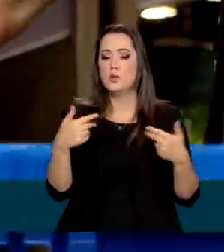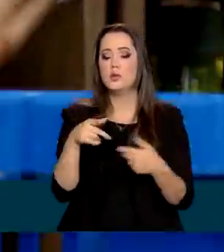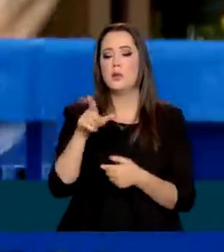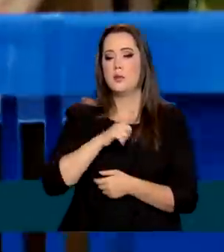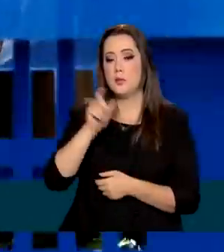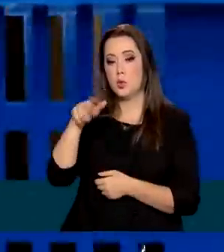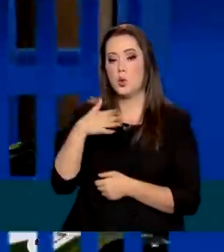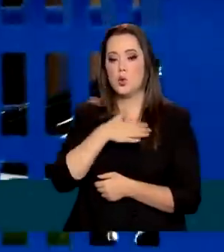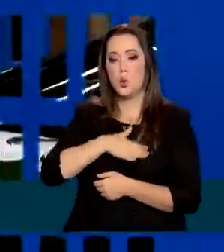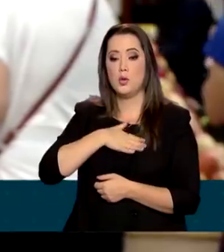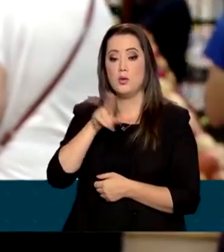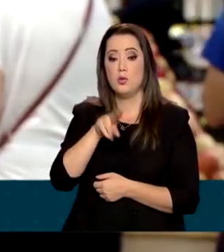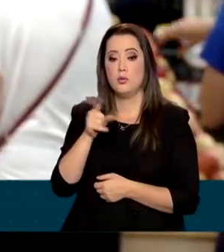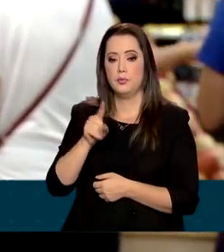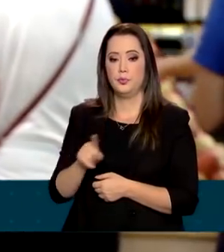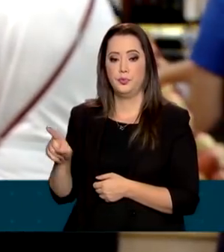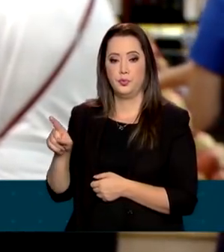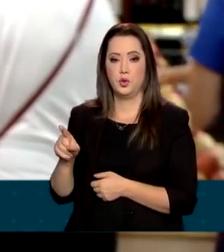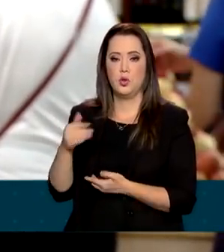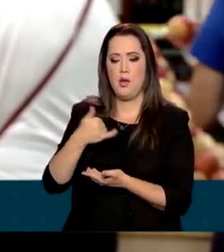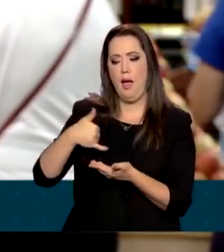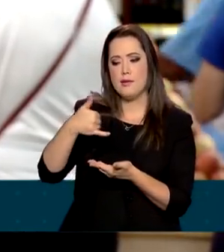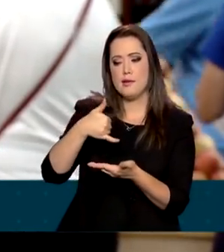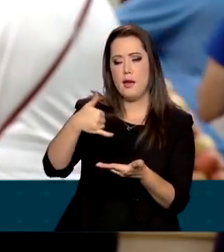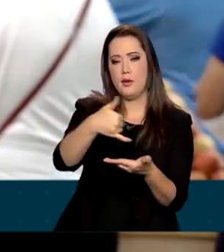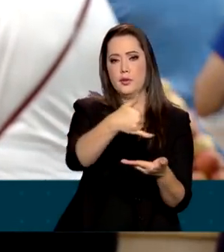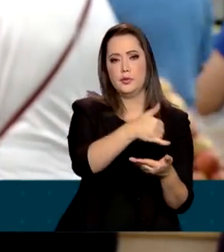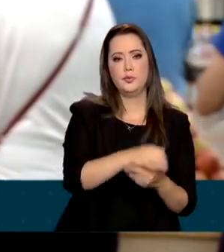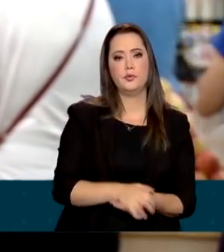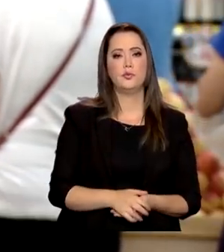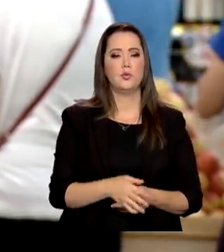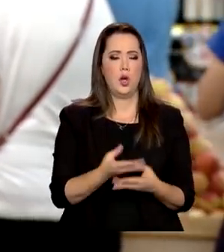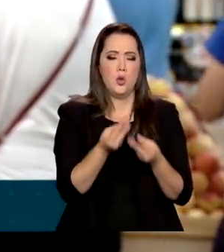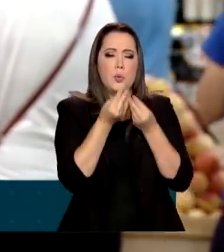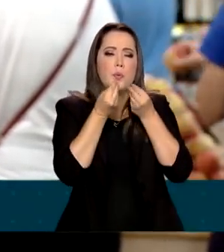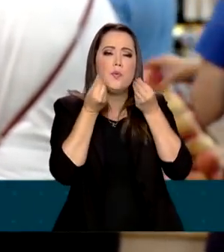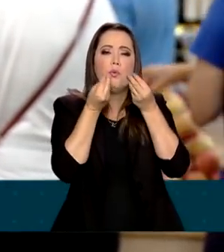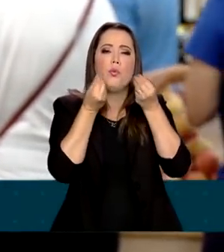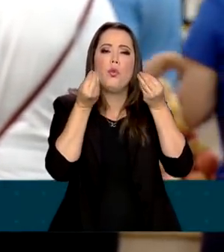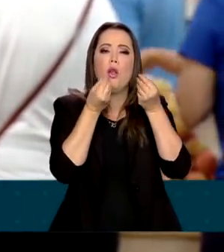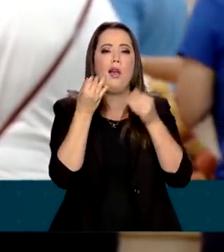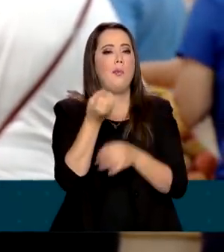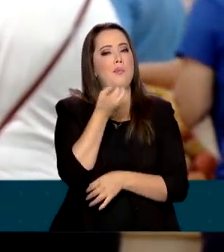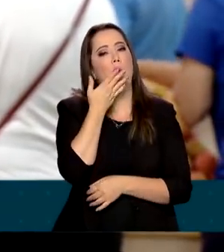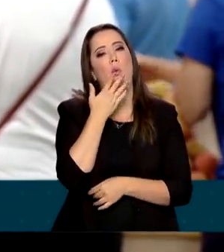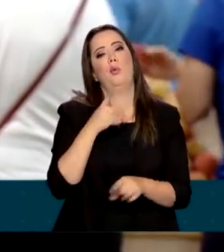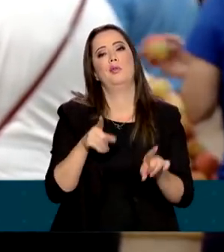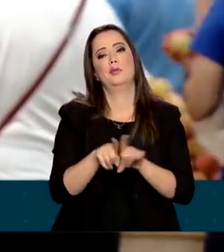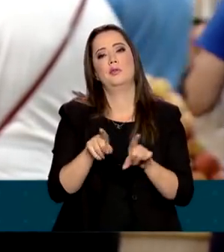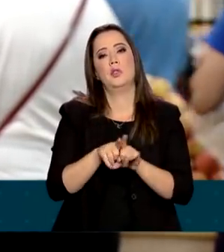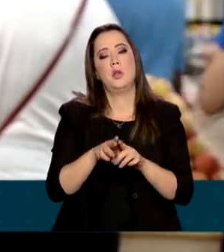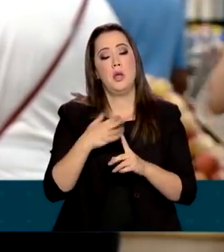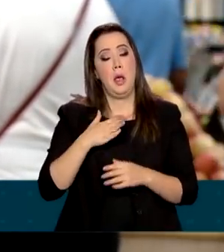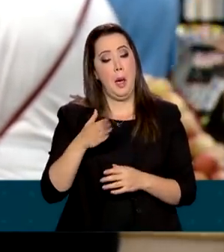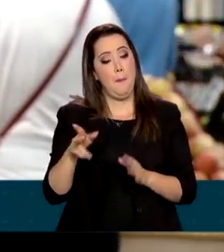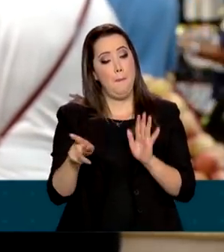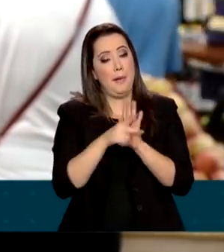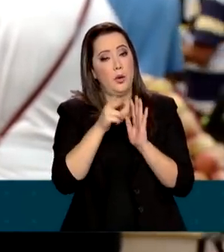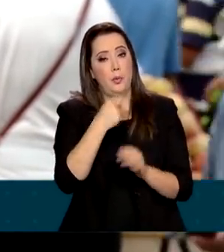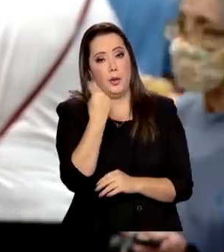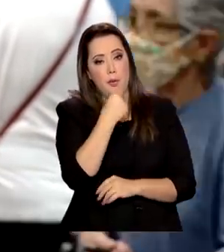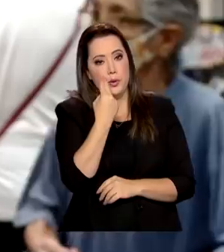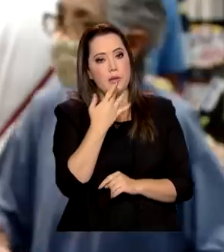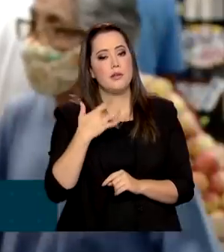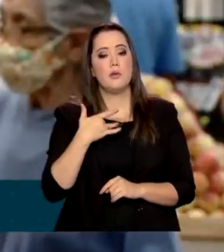de oliva na hora do preparo. Faz toda a diferença. Além do paladar, propriamente, a nutrição e